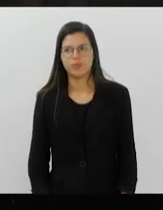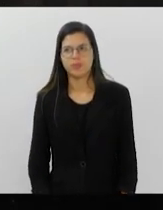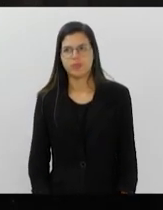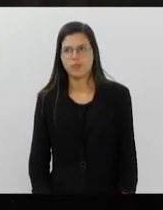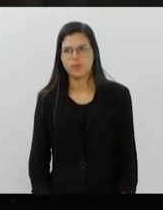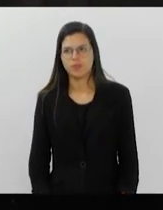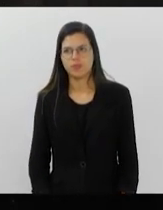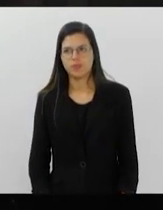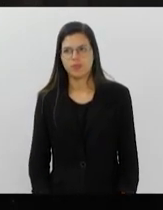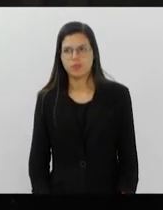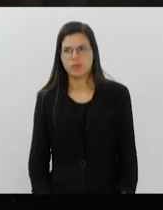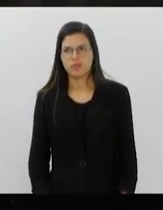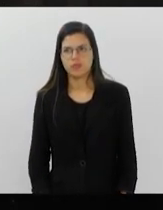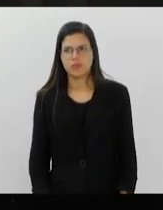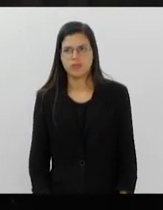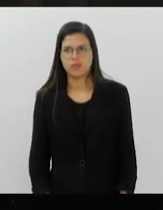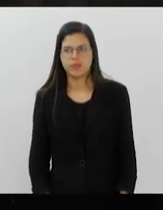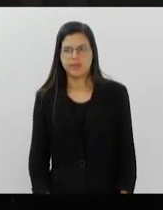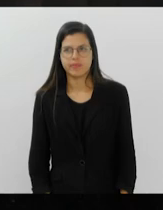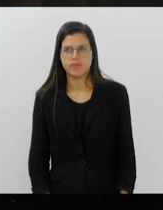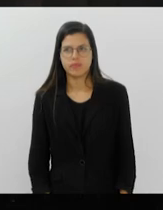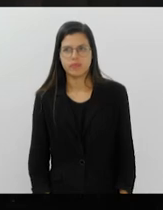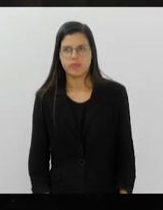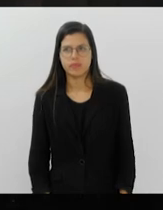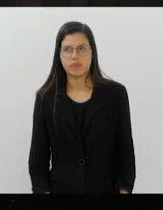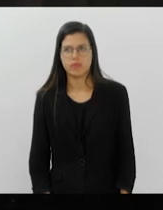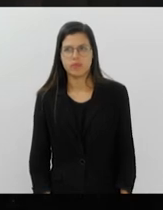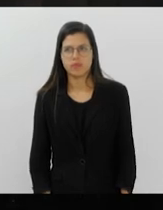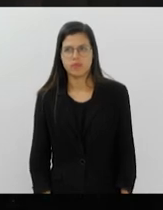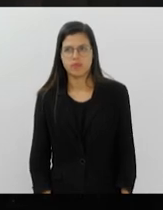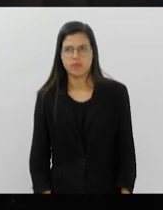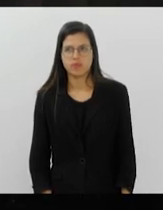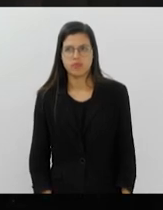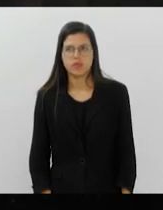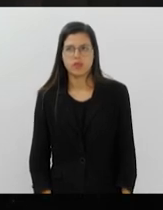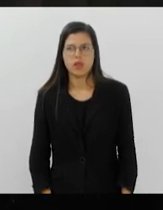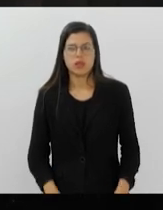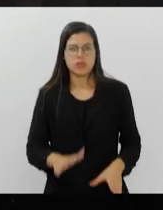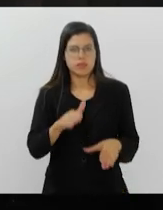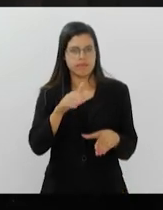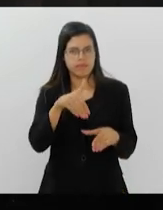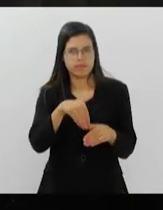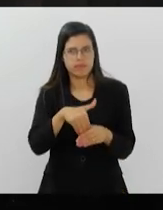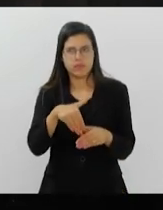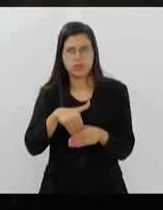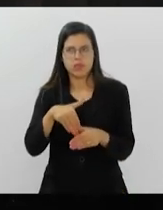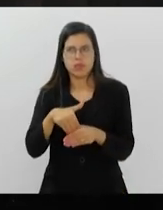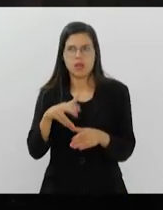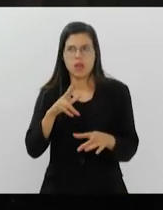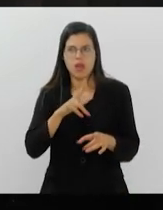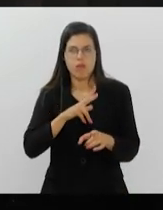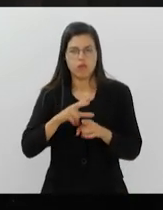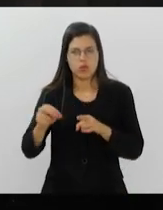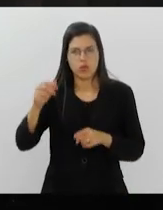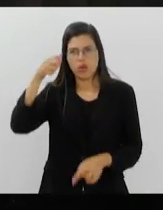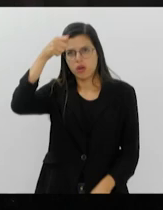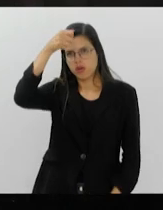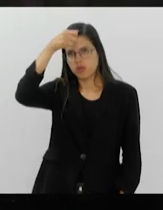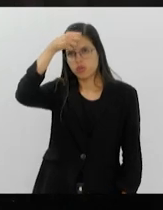contradições, se deu o pleito e a vitória do Trump.